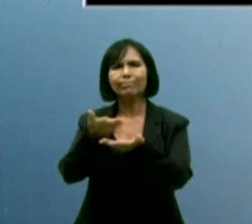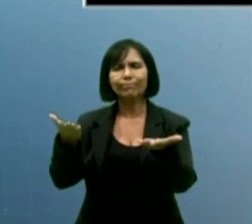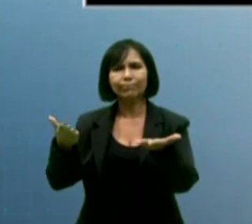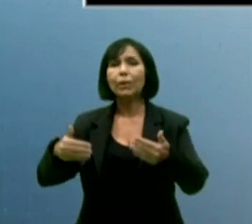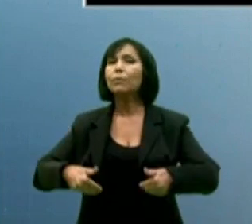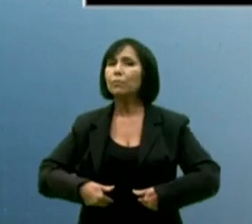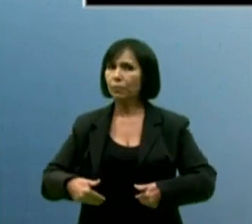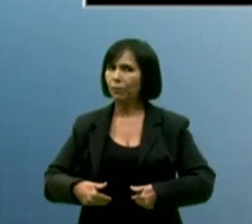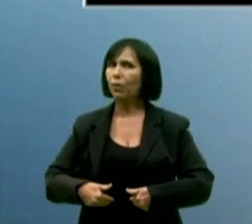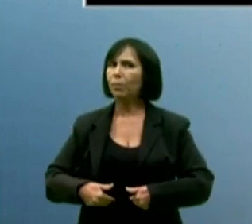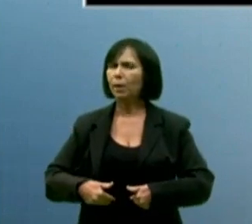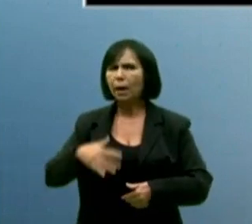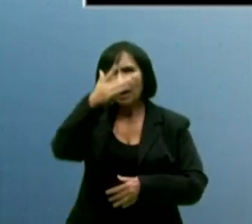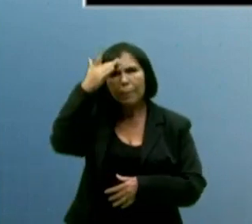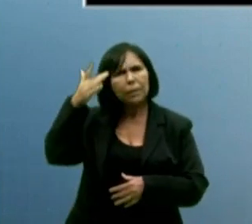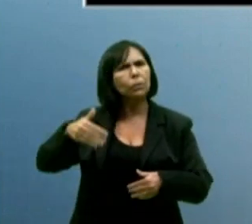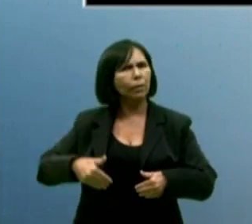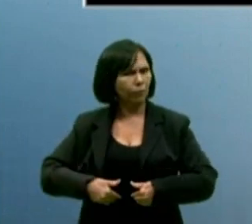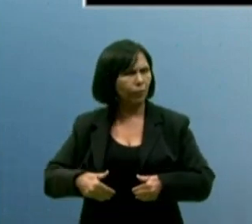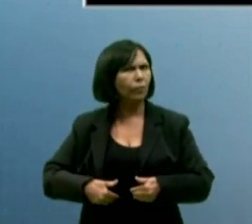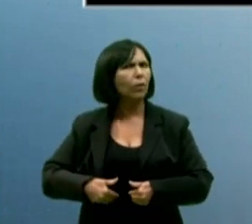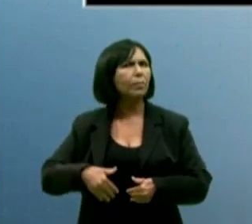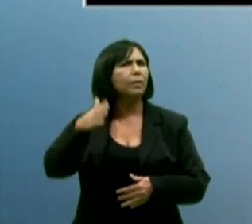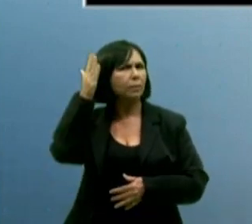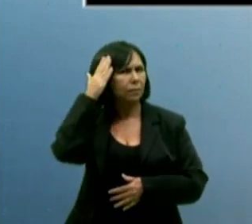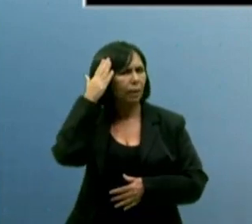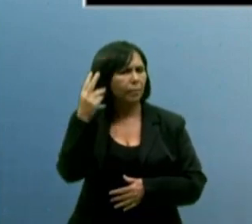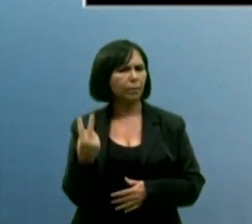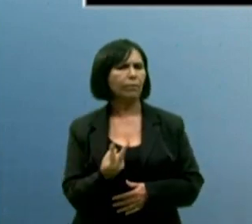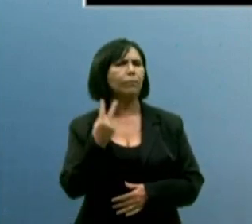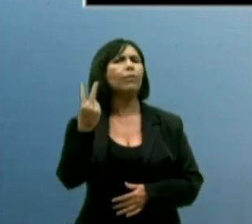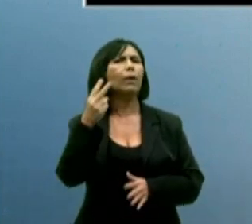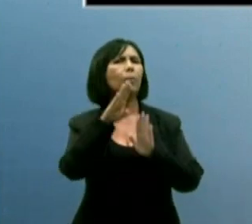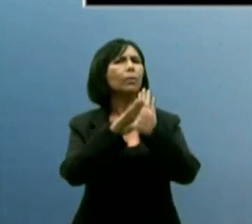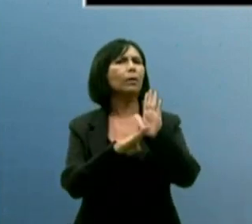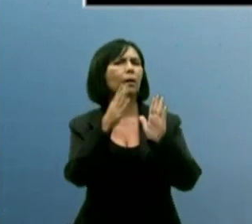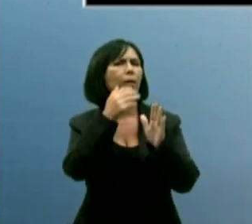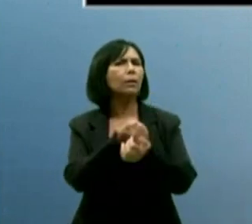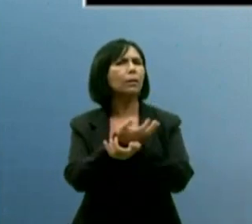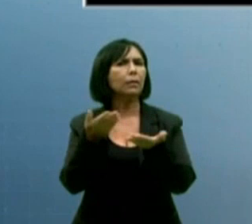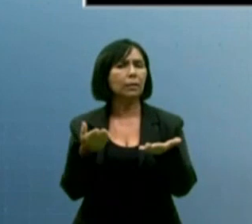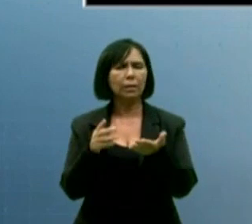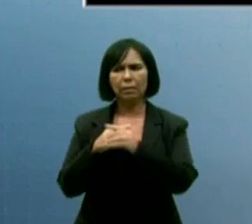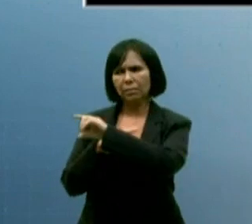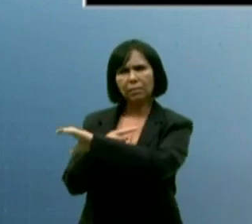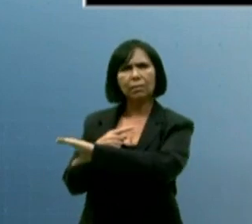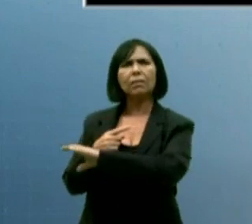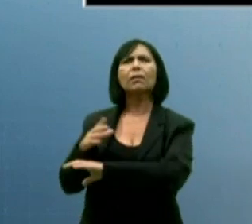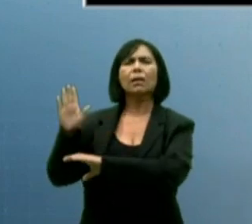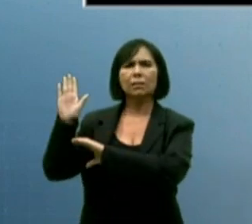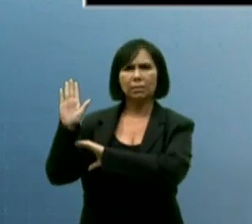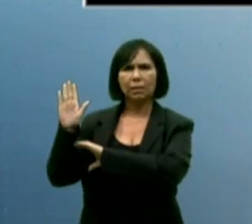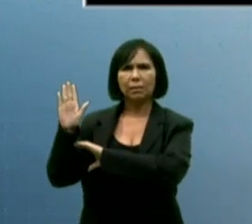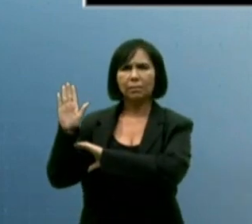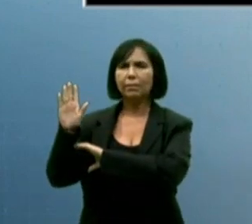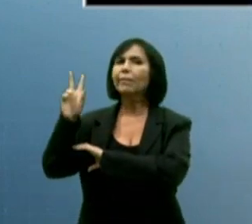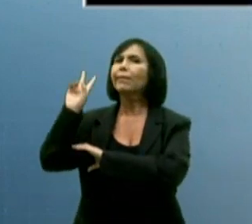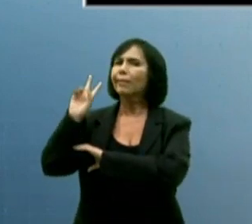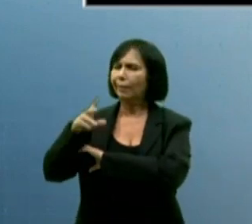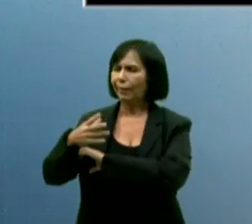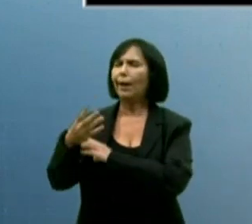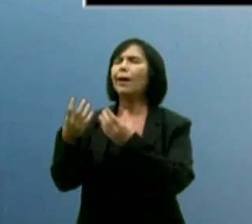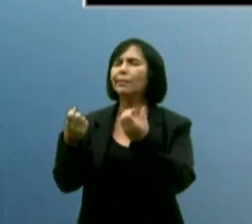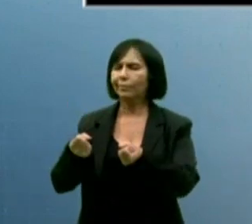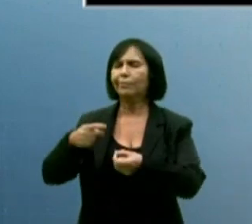sabe, quem passa fome, é que sabe do valor desse programa. O candidato que aqui está, votou sim contra o aumento